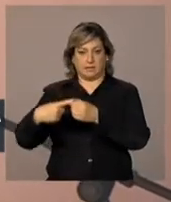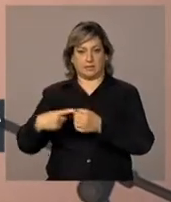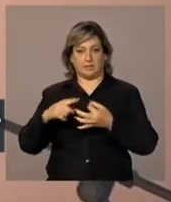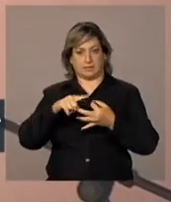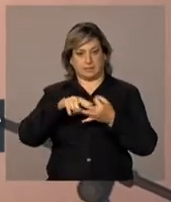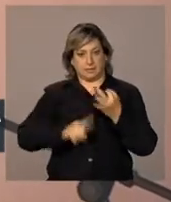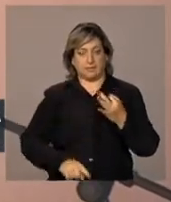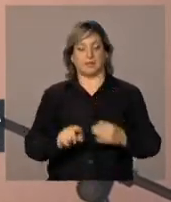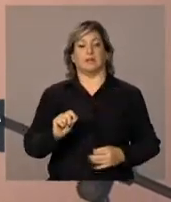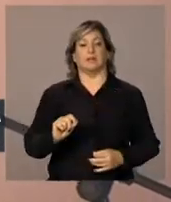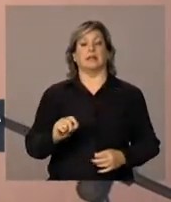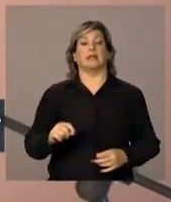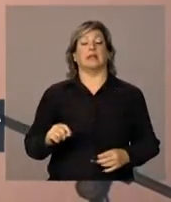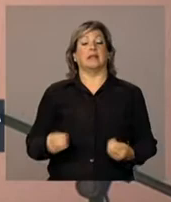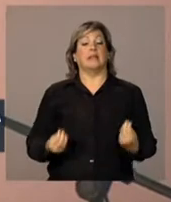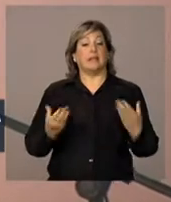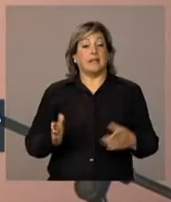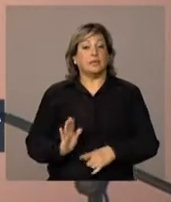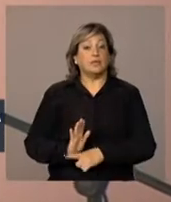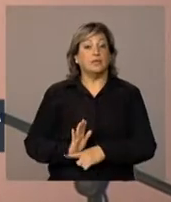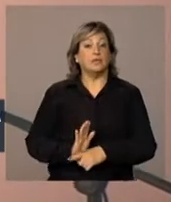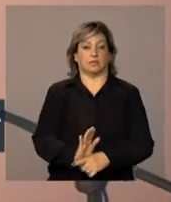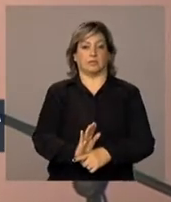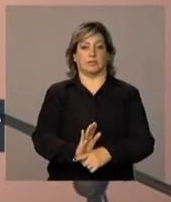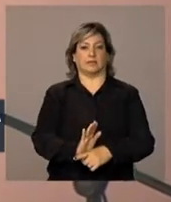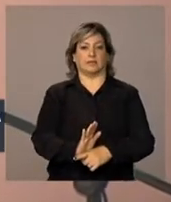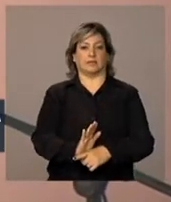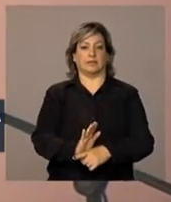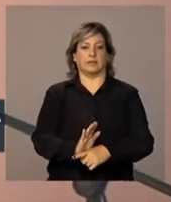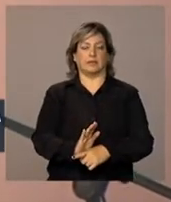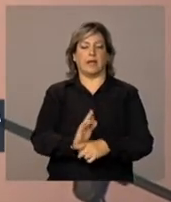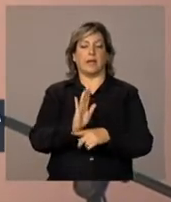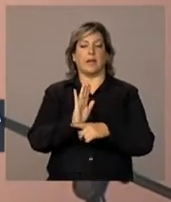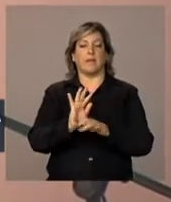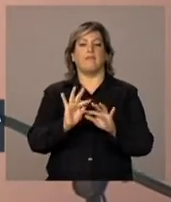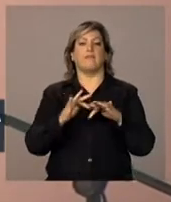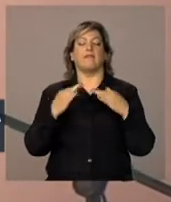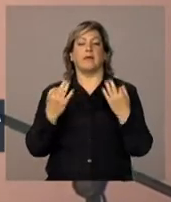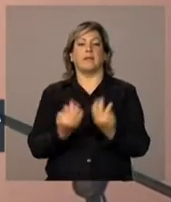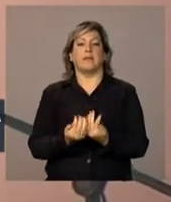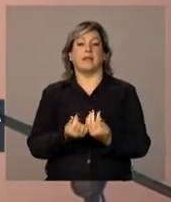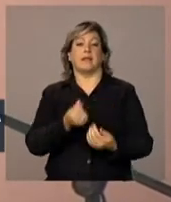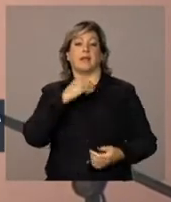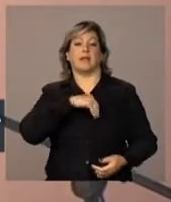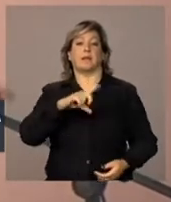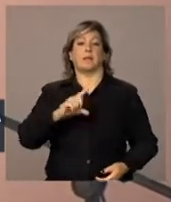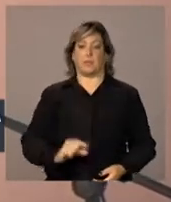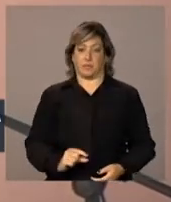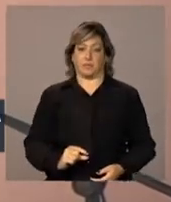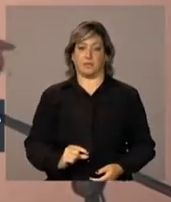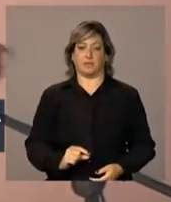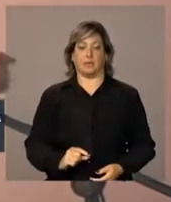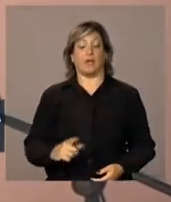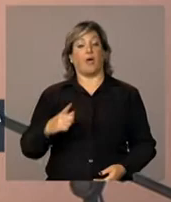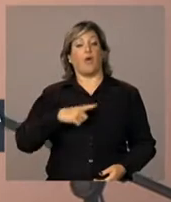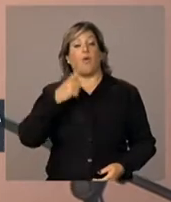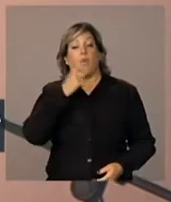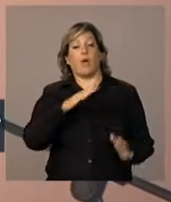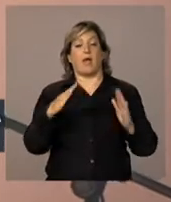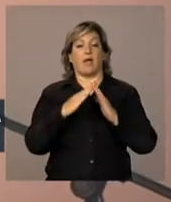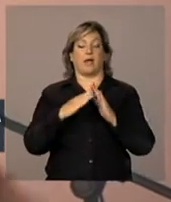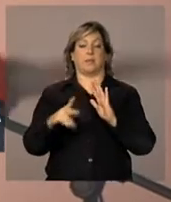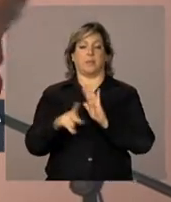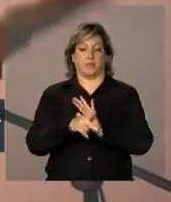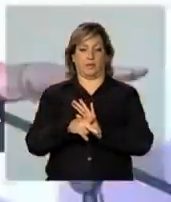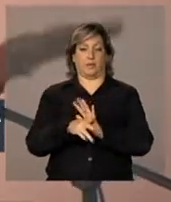dessemos uma contribuição para as famílias de mais baixa renda ter acesso à sua